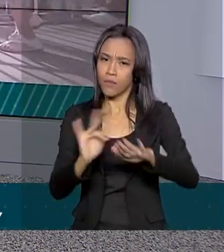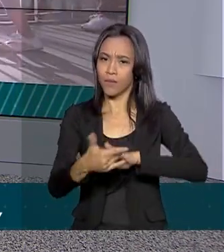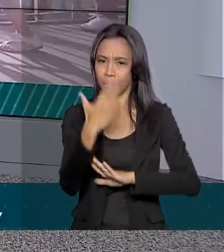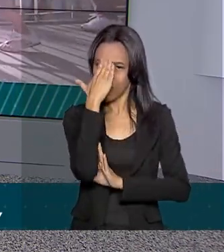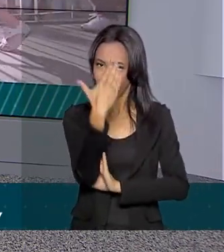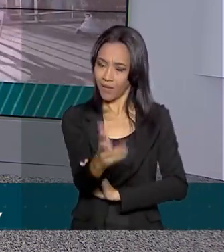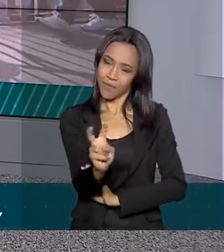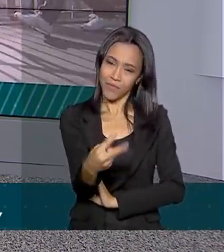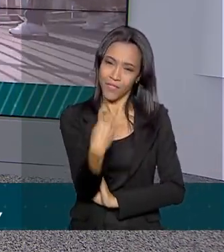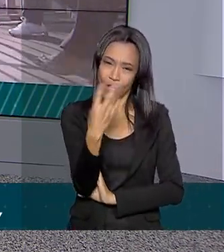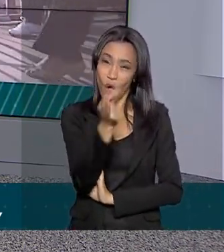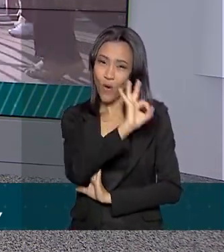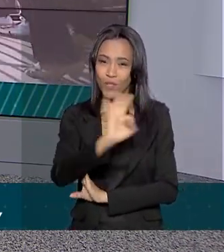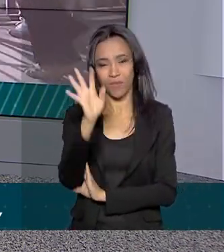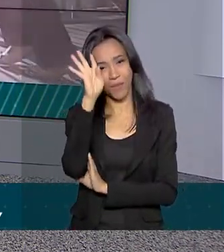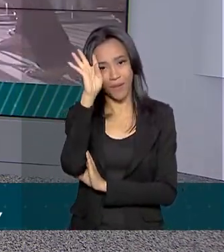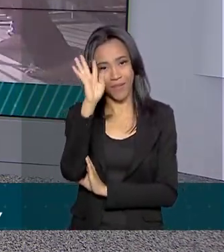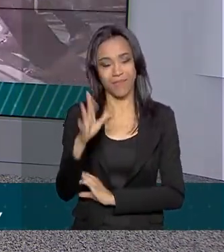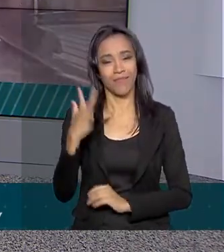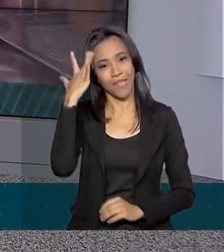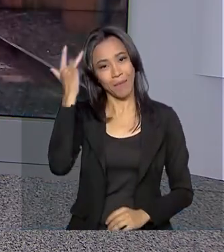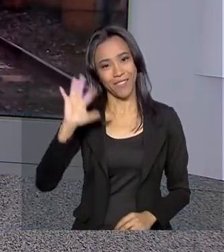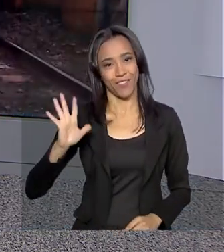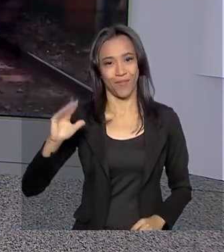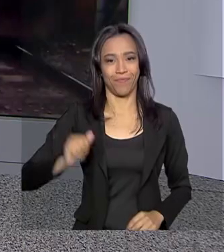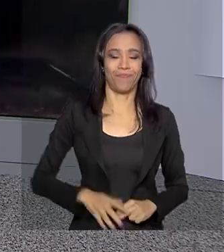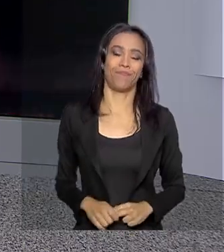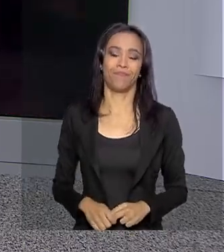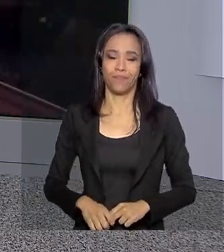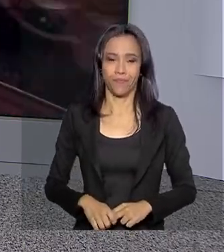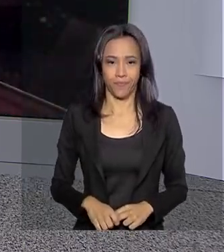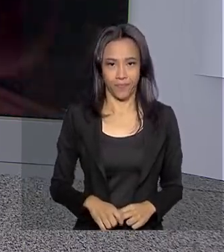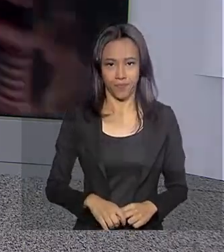Obrigada pela sua companhia. Ótima quarta-feira e até amanhã. Tchau, tchau.